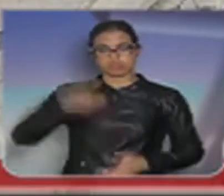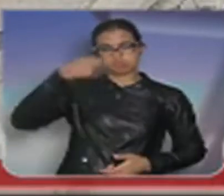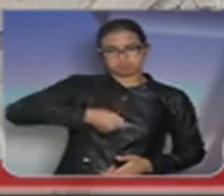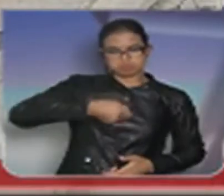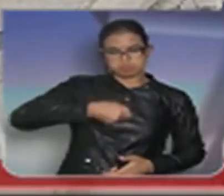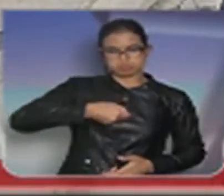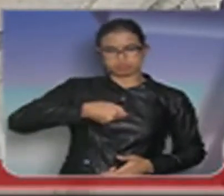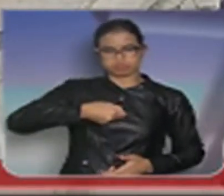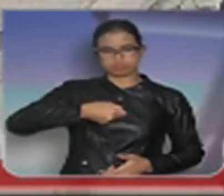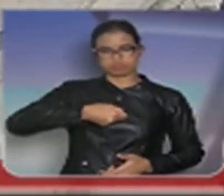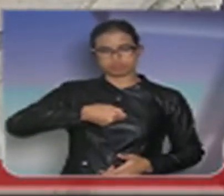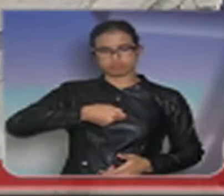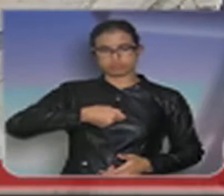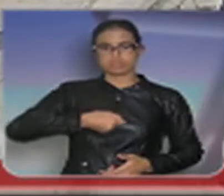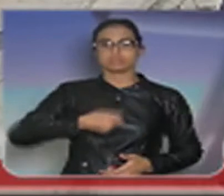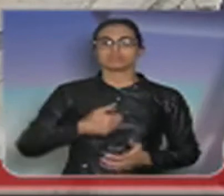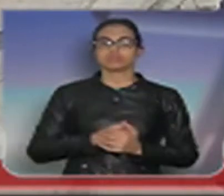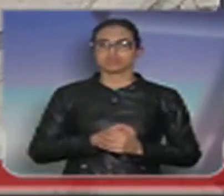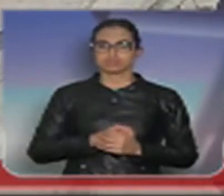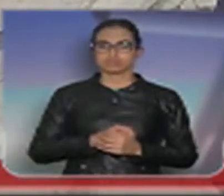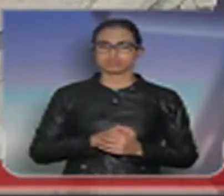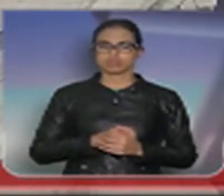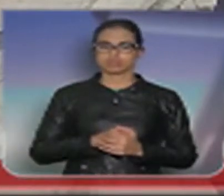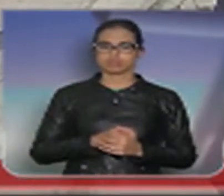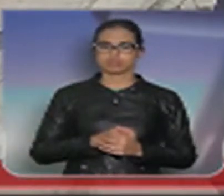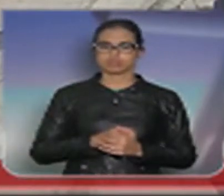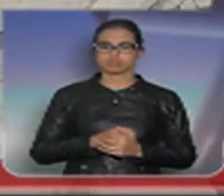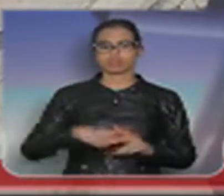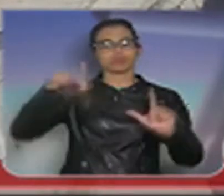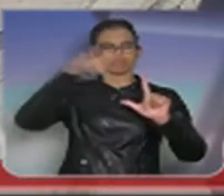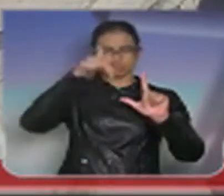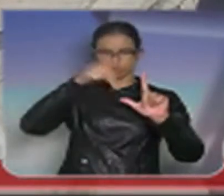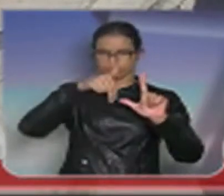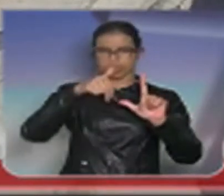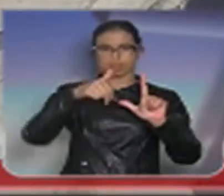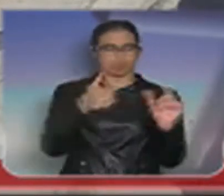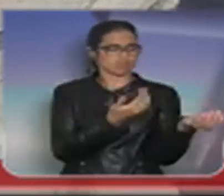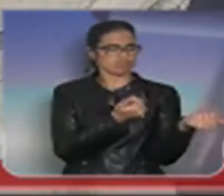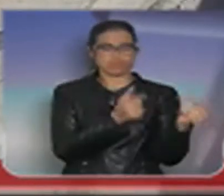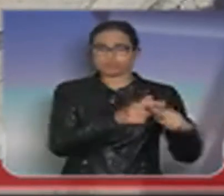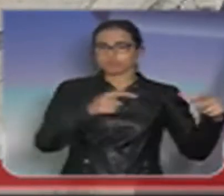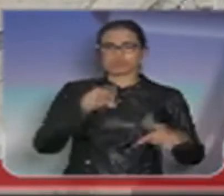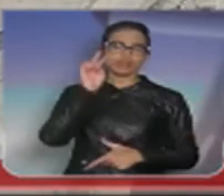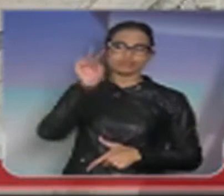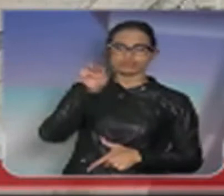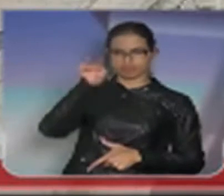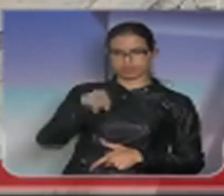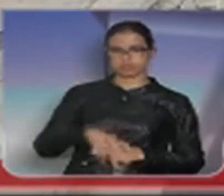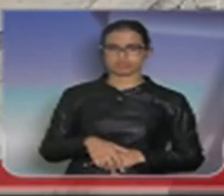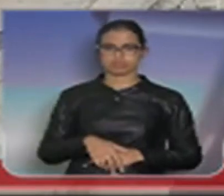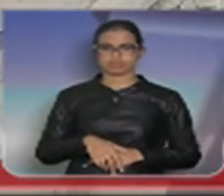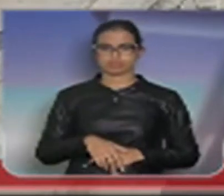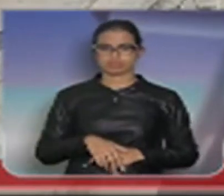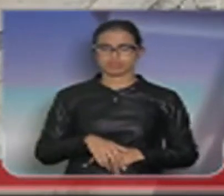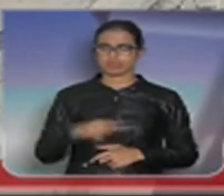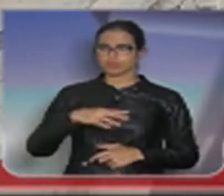numa novela muito observada pelos jovens. É um ato que me deixa,